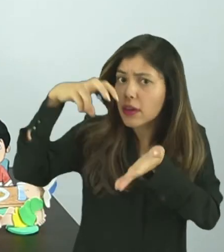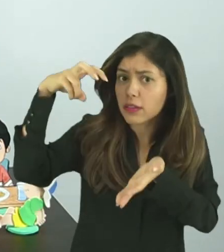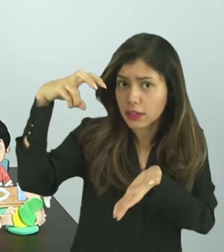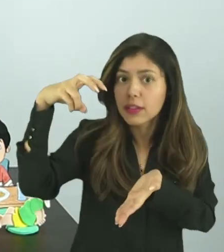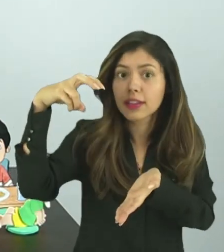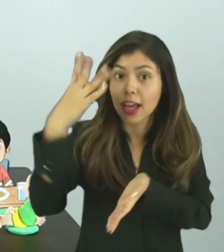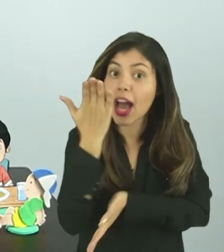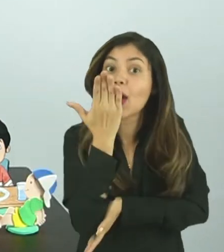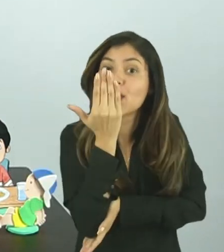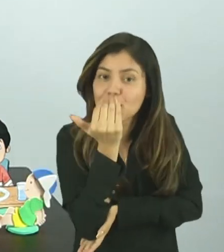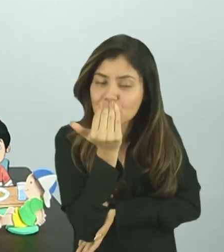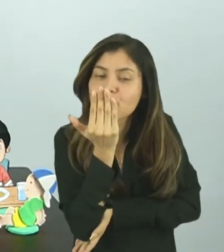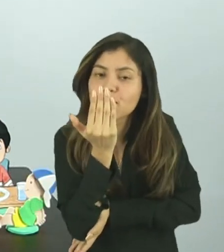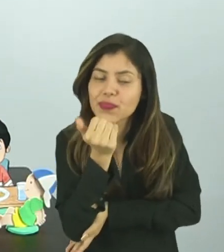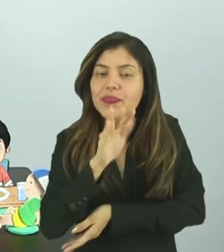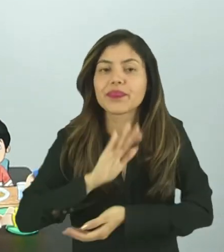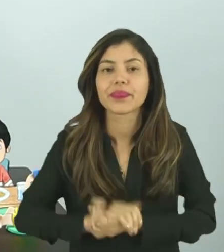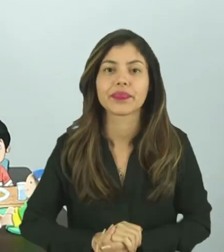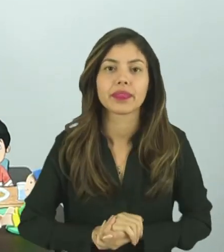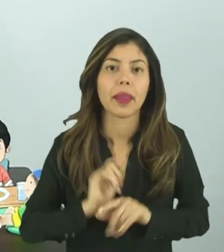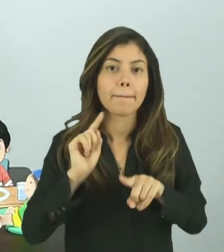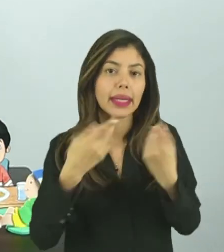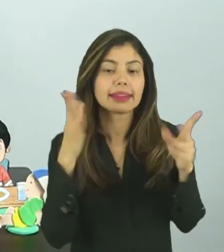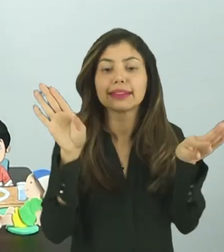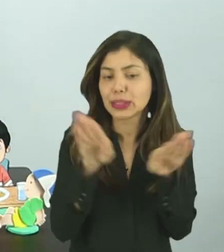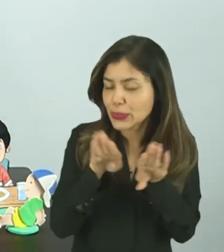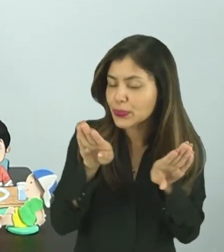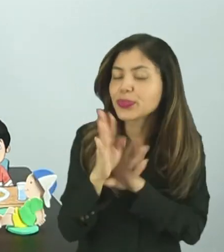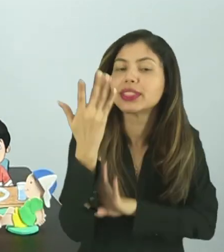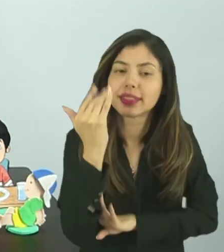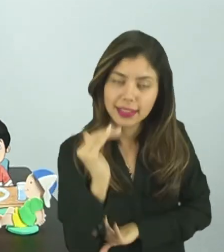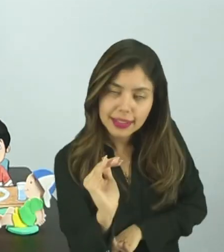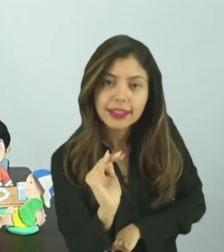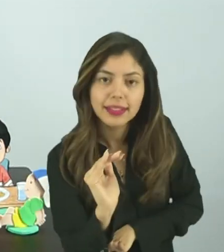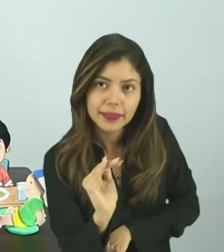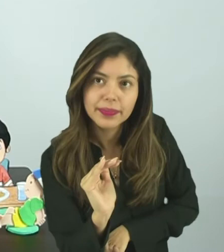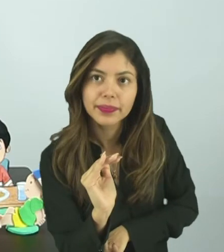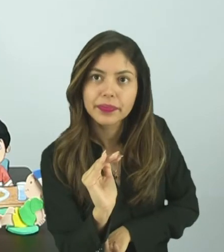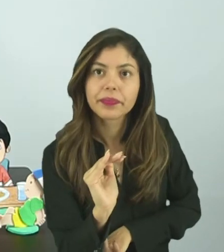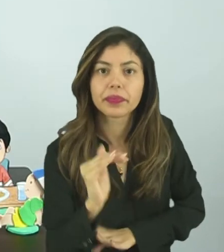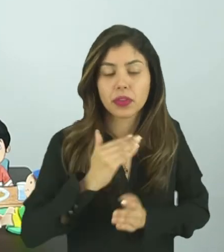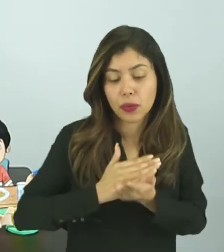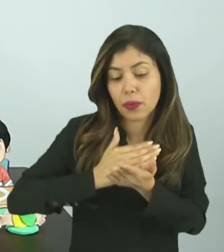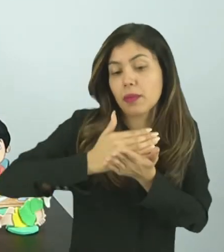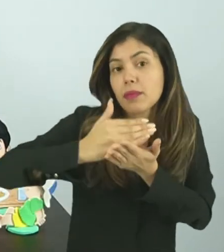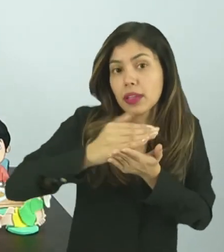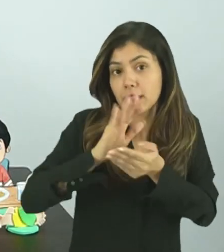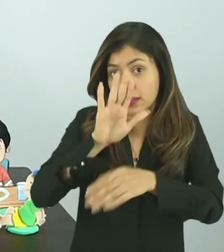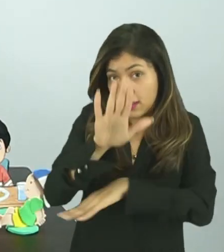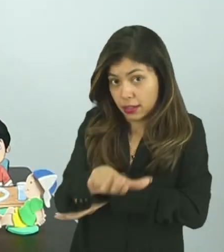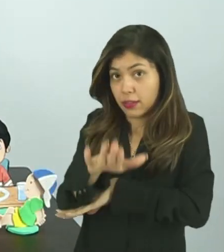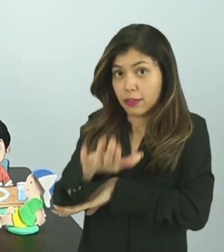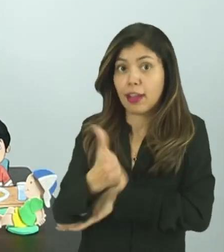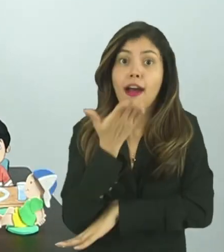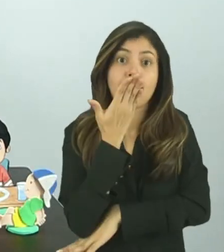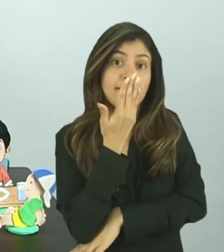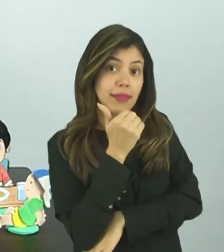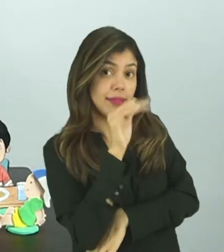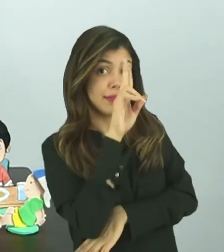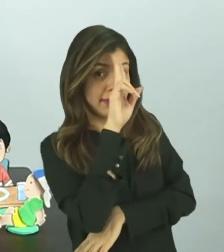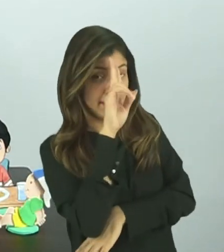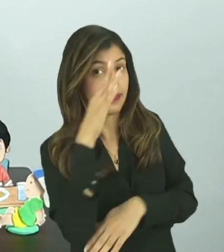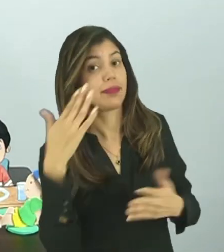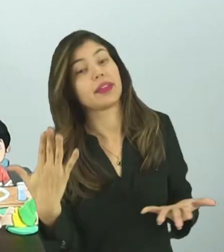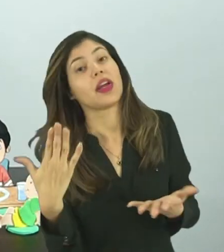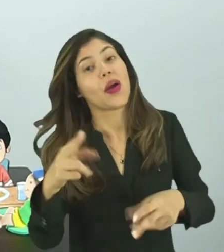almoçando. Mas tem criança também que inicia o período da tarde almoçando. Por